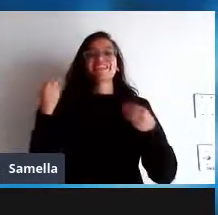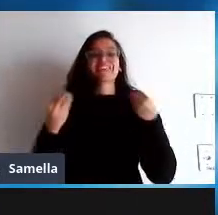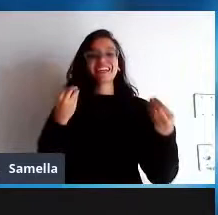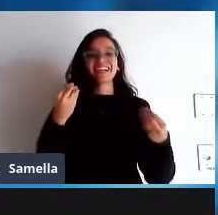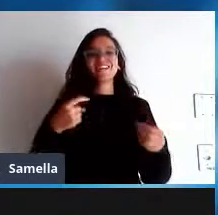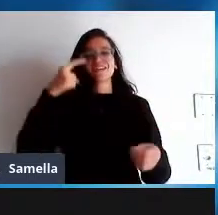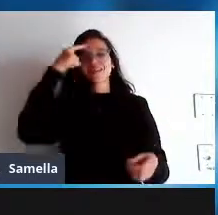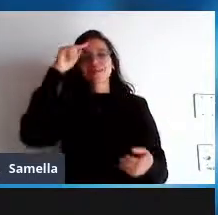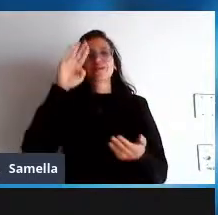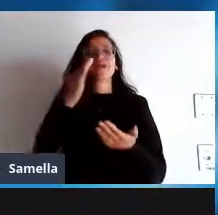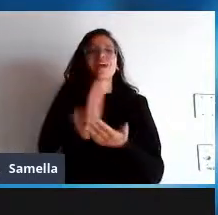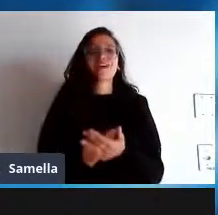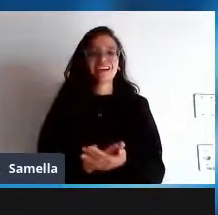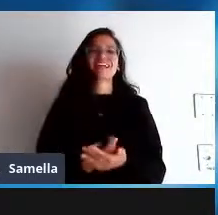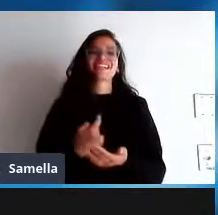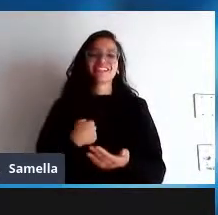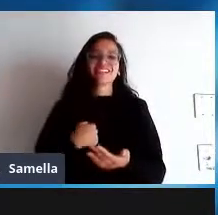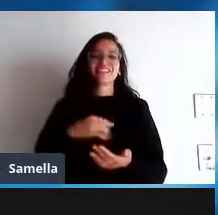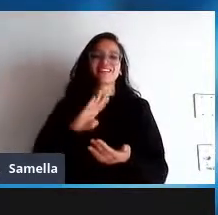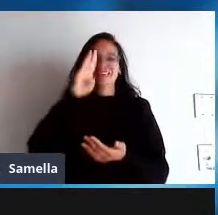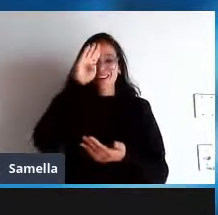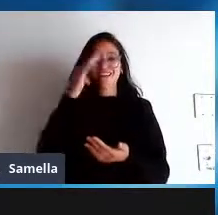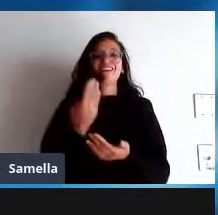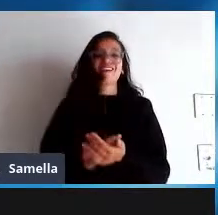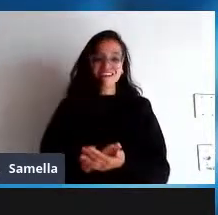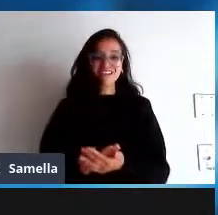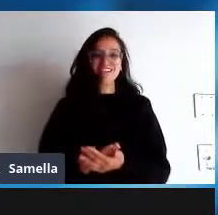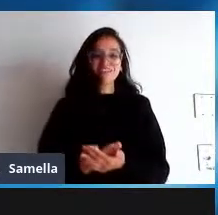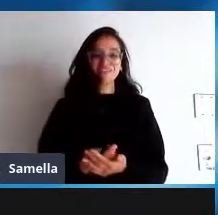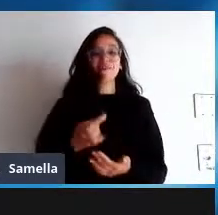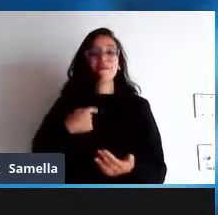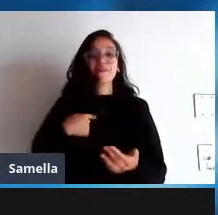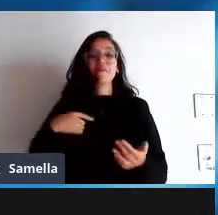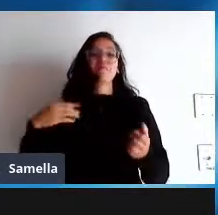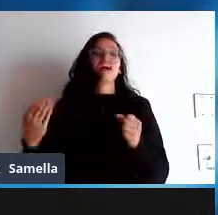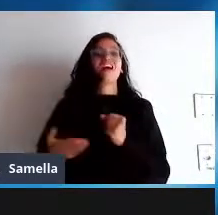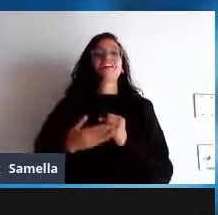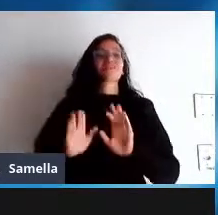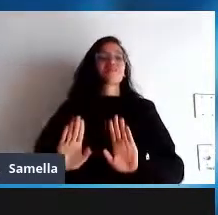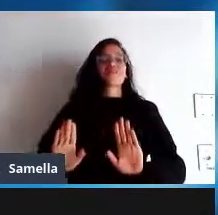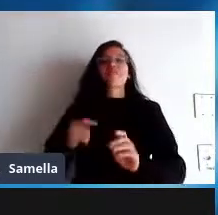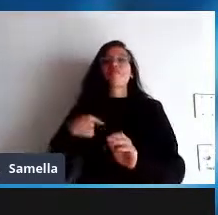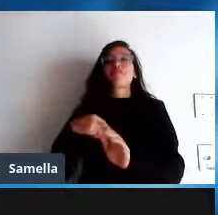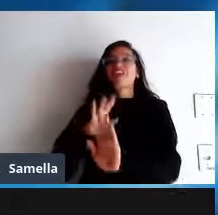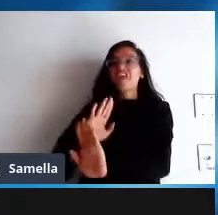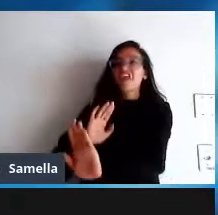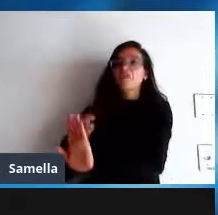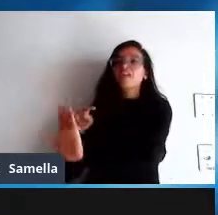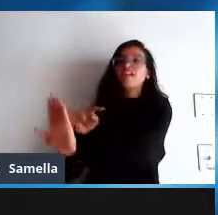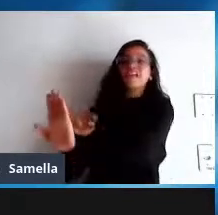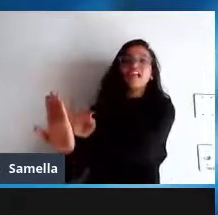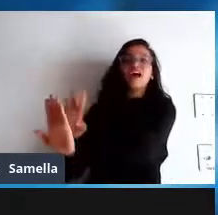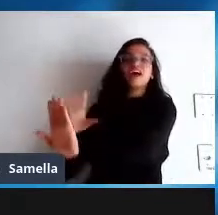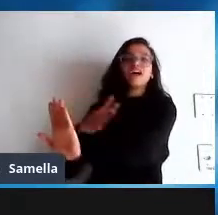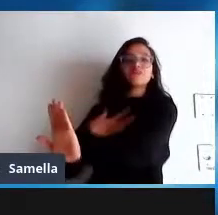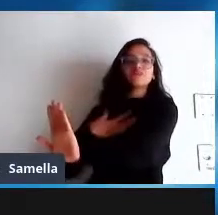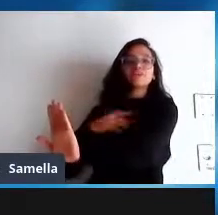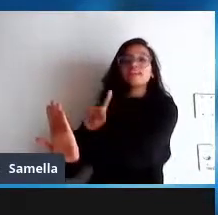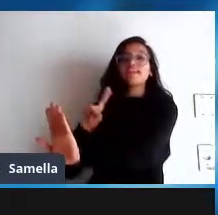e eu quero estar aqui mas eu não vou contribuir com código eu não pertenço ao ciclo oficial